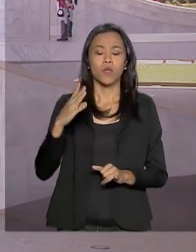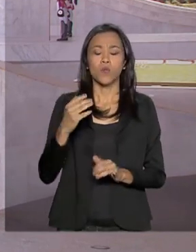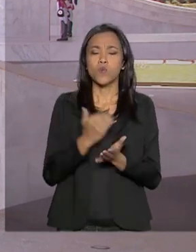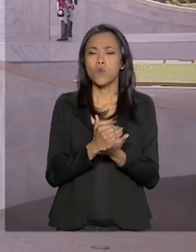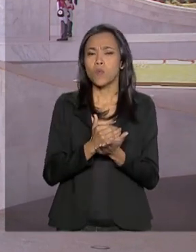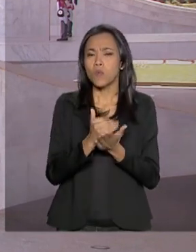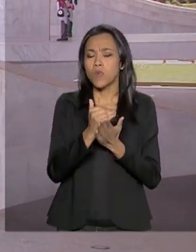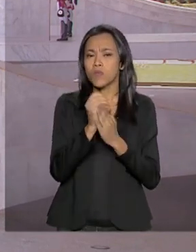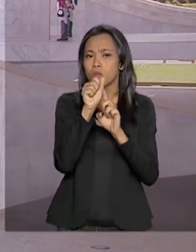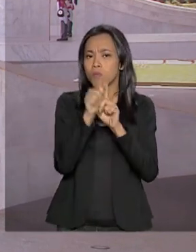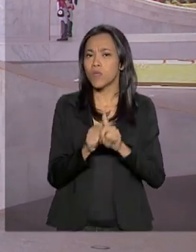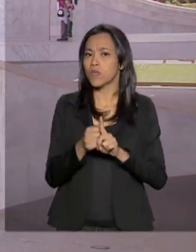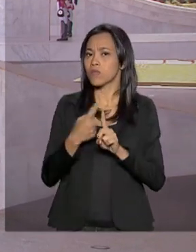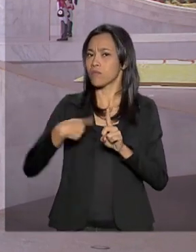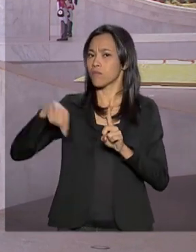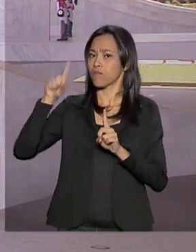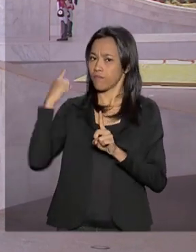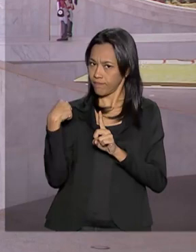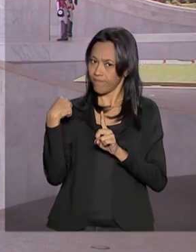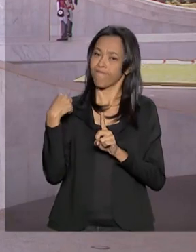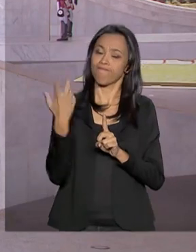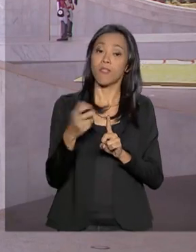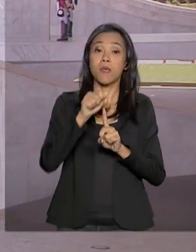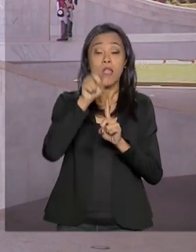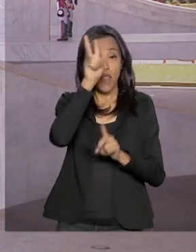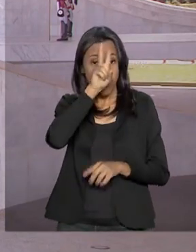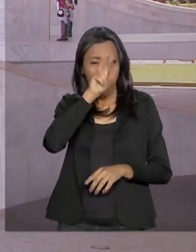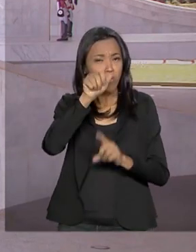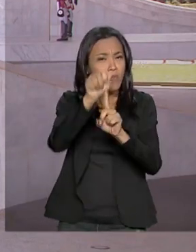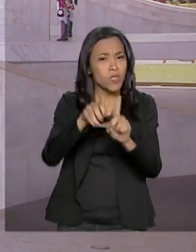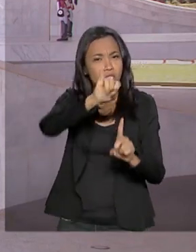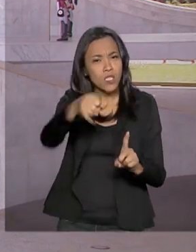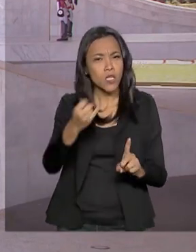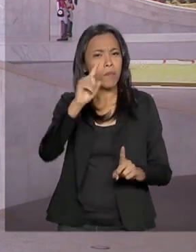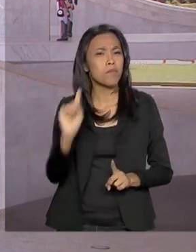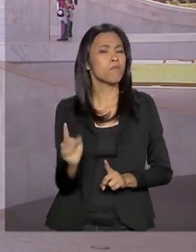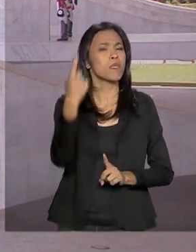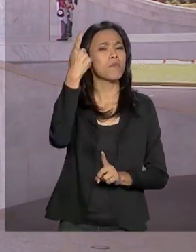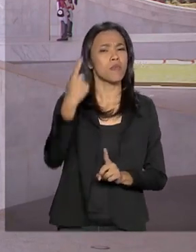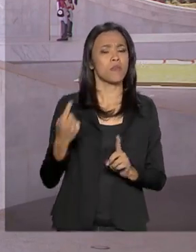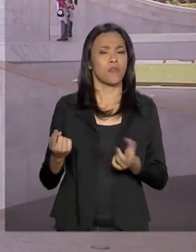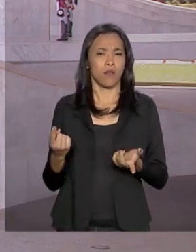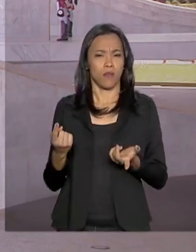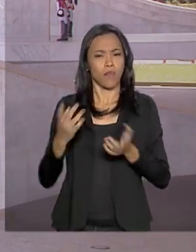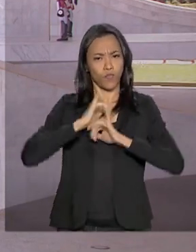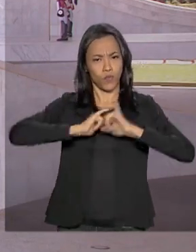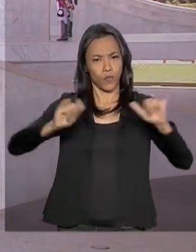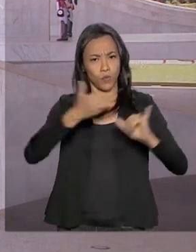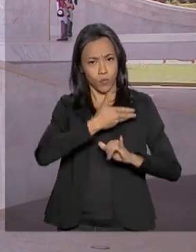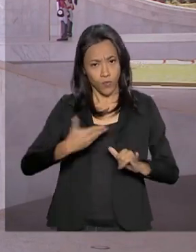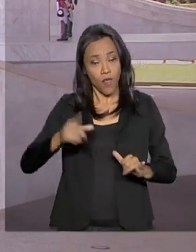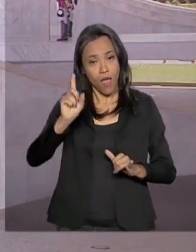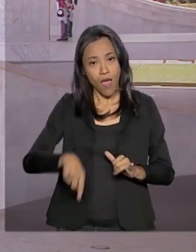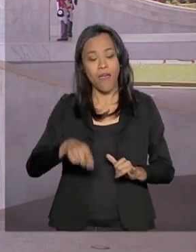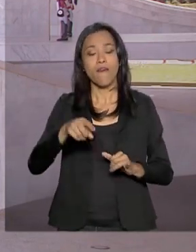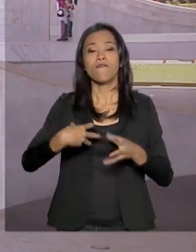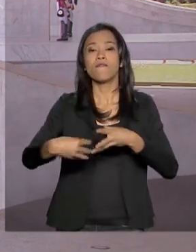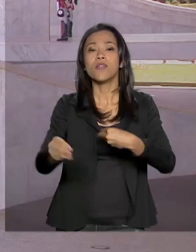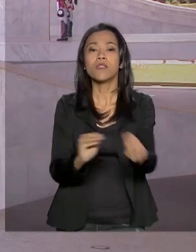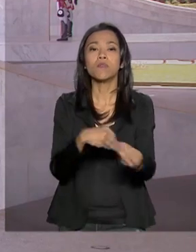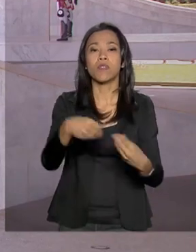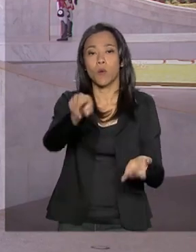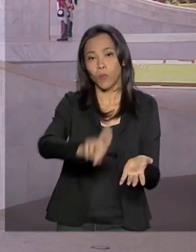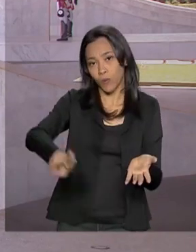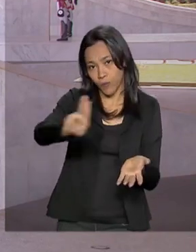do mês passado. Lembrando que em janeiro, numa das primeiras medidas do seu governo, o presidente Jair Bolsonaro flexibilizou a posse de